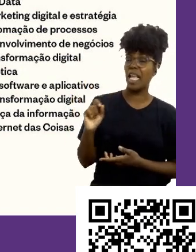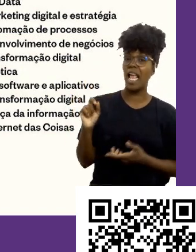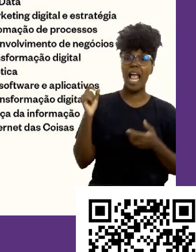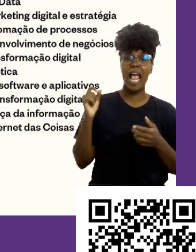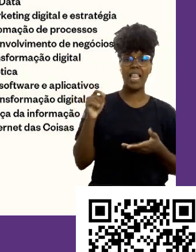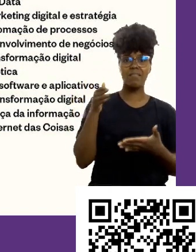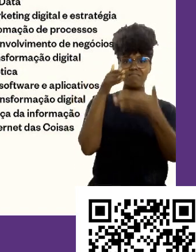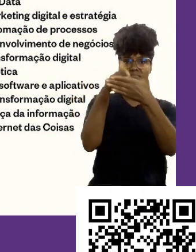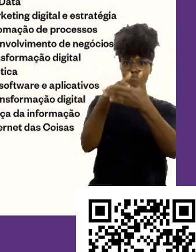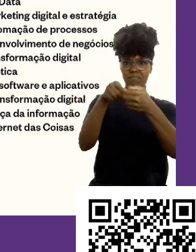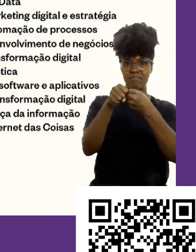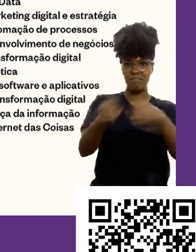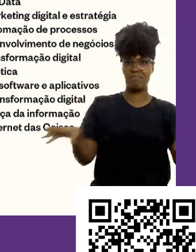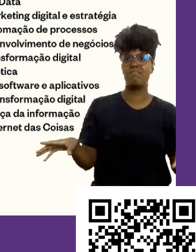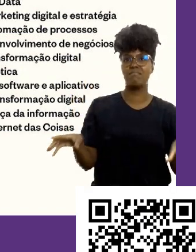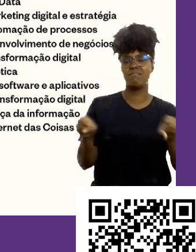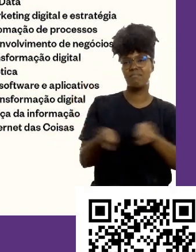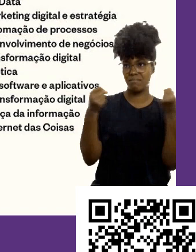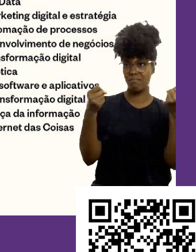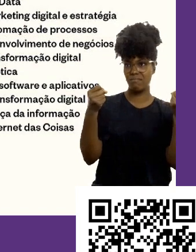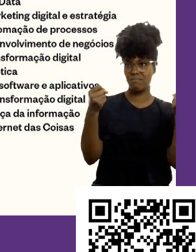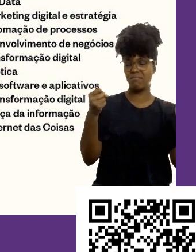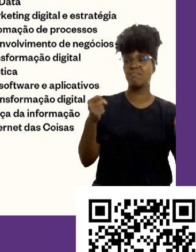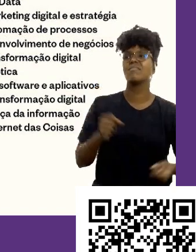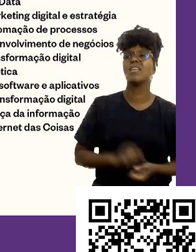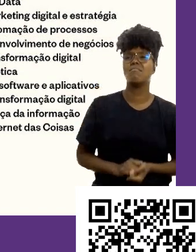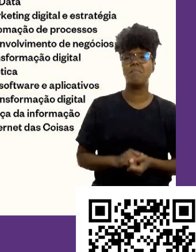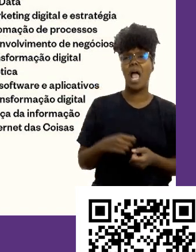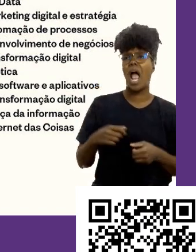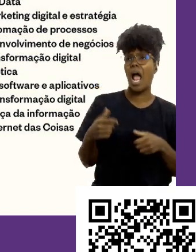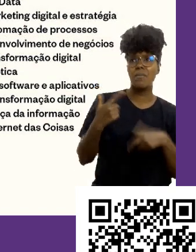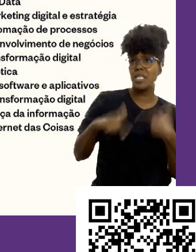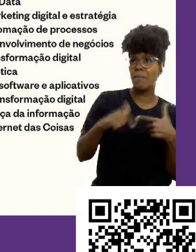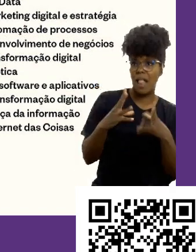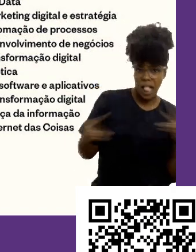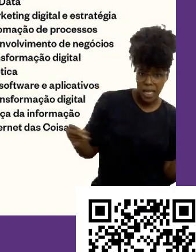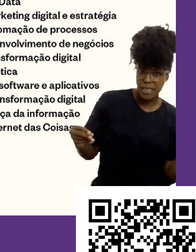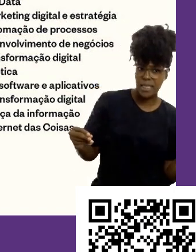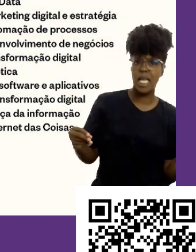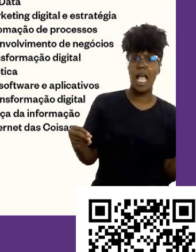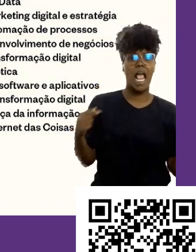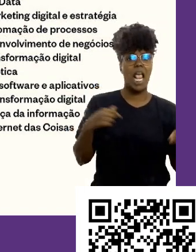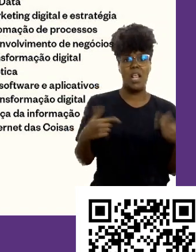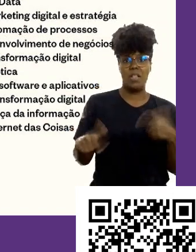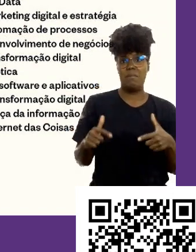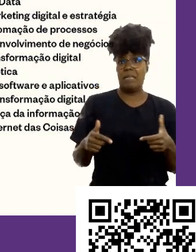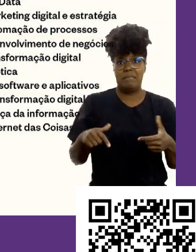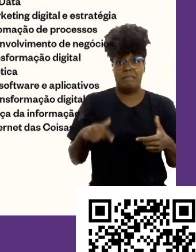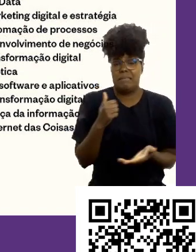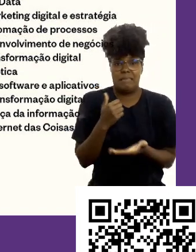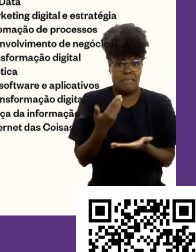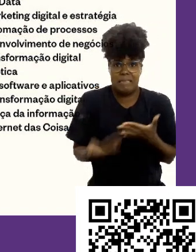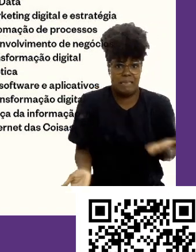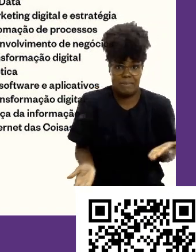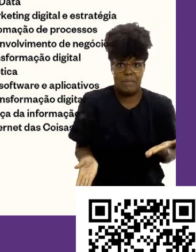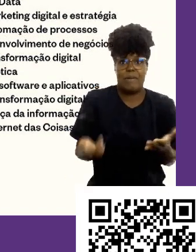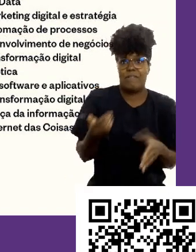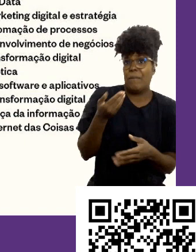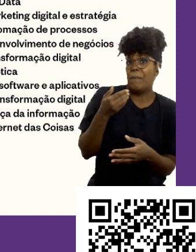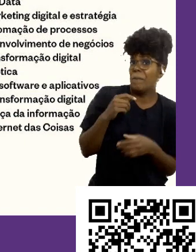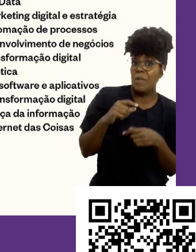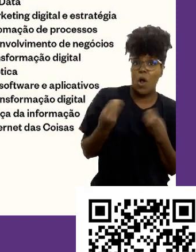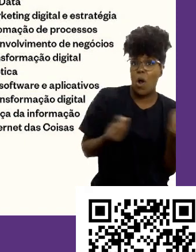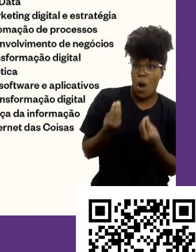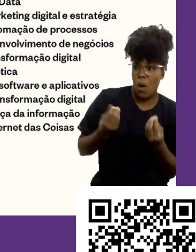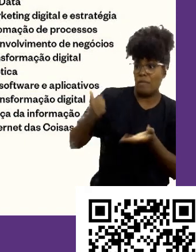Mariana, meu emprego vai sumir? Não. Mariana, eu vou ficar sem emprego? Não. Mariana, o que eu tenho que fazer? Meu emprego vai desaparecer? O